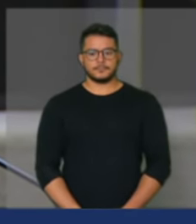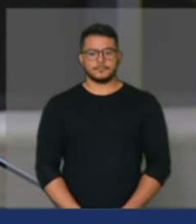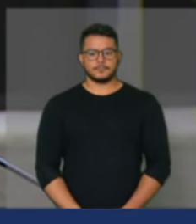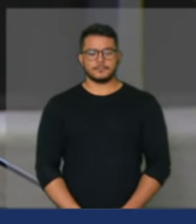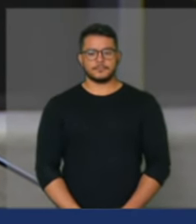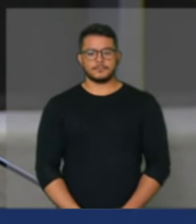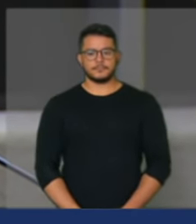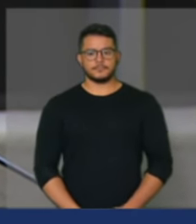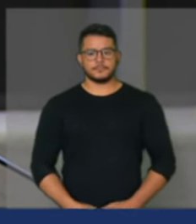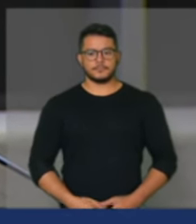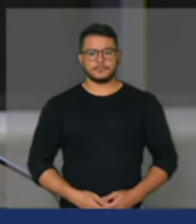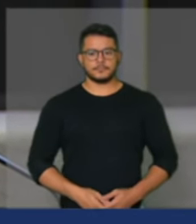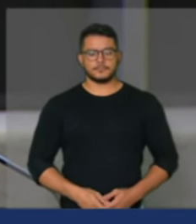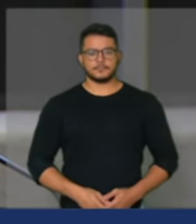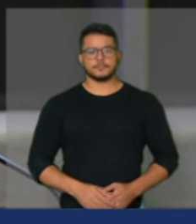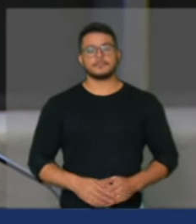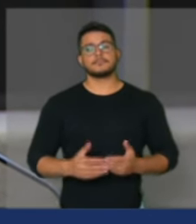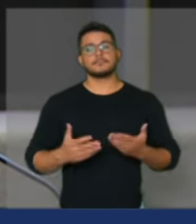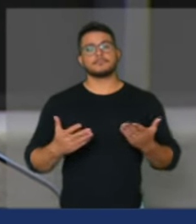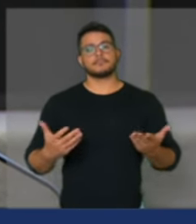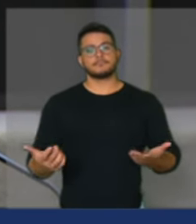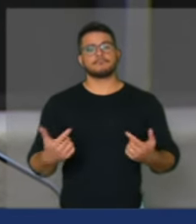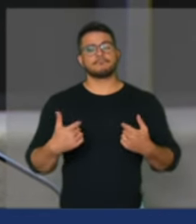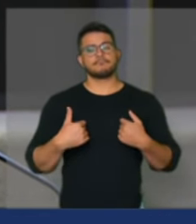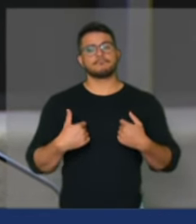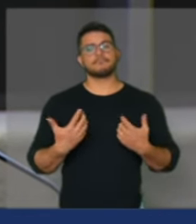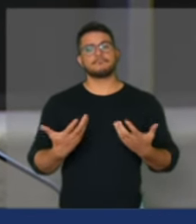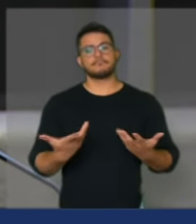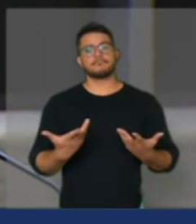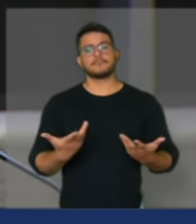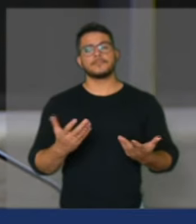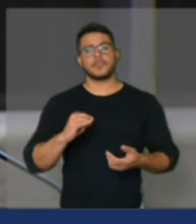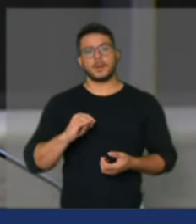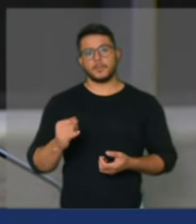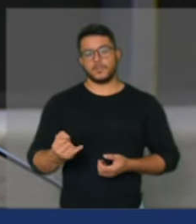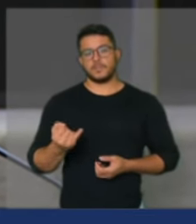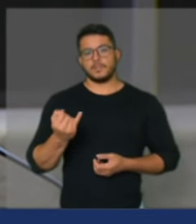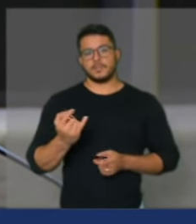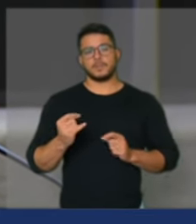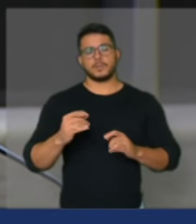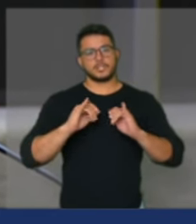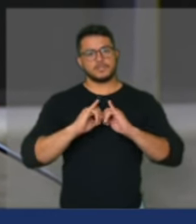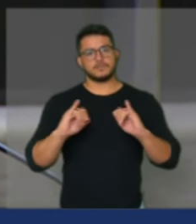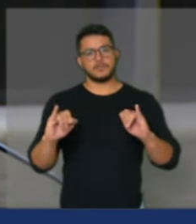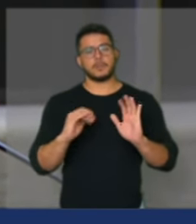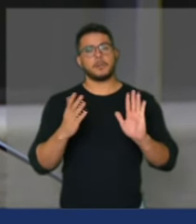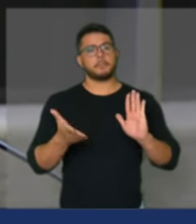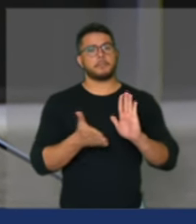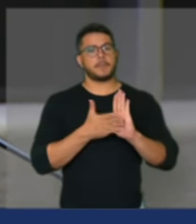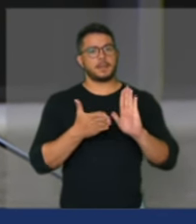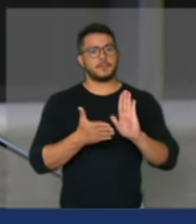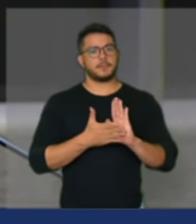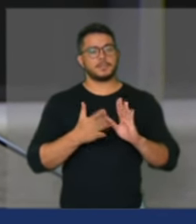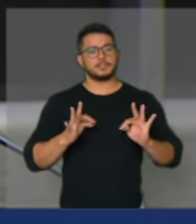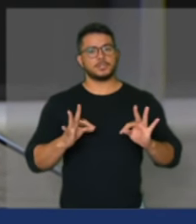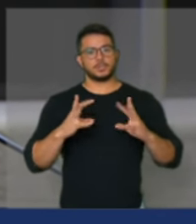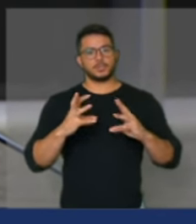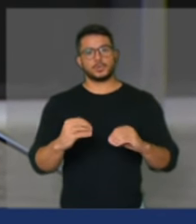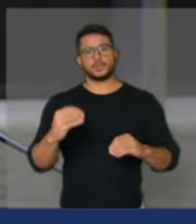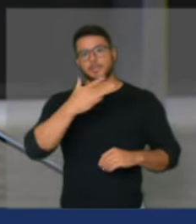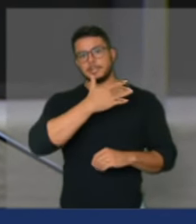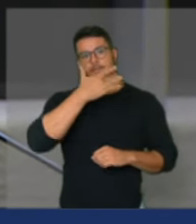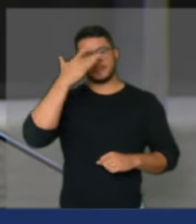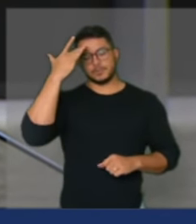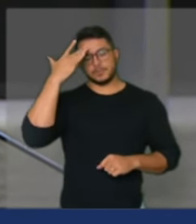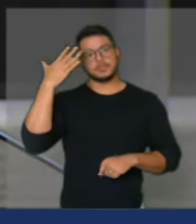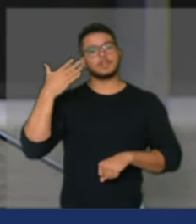tribuna aqui os parabéns a todos e todas que participaram das manifestações